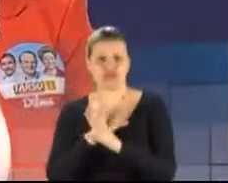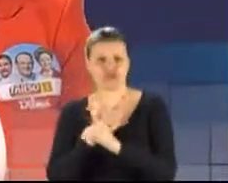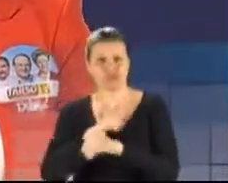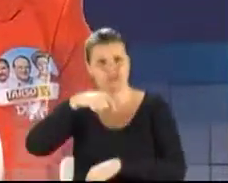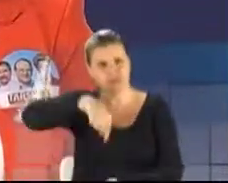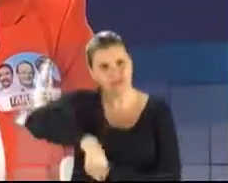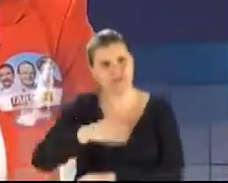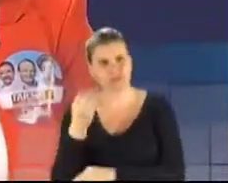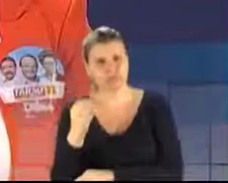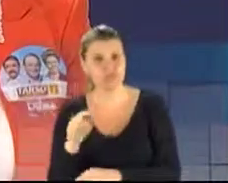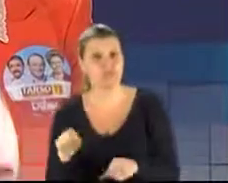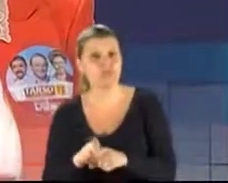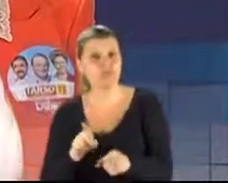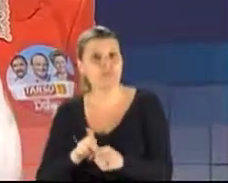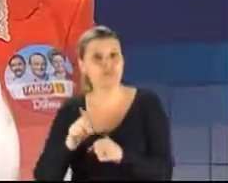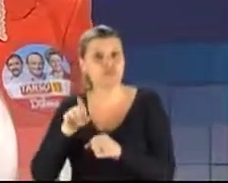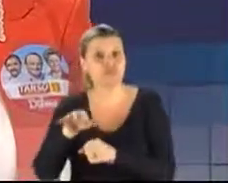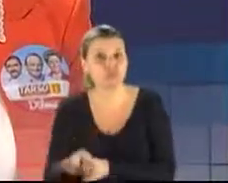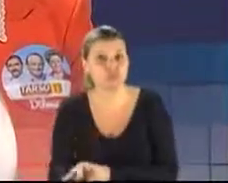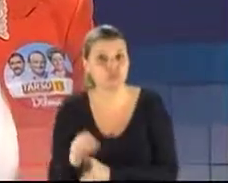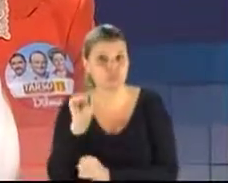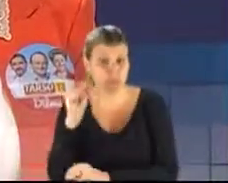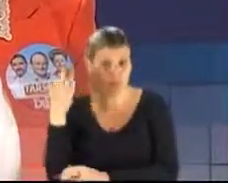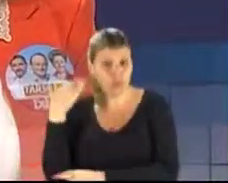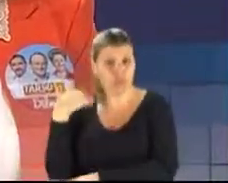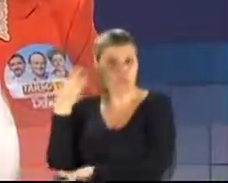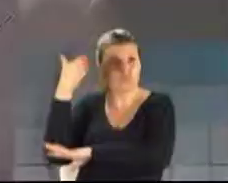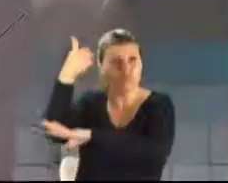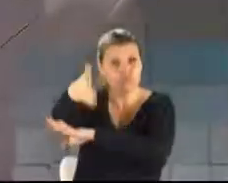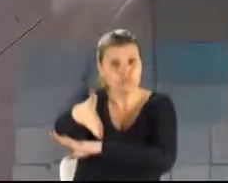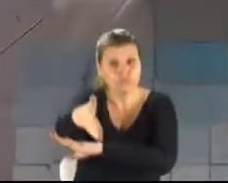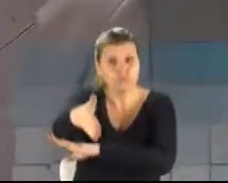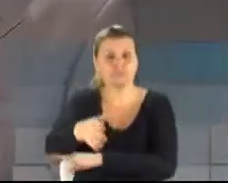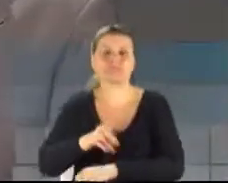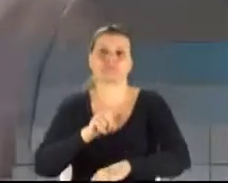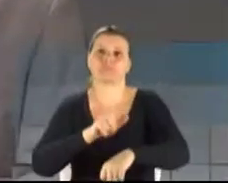Alegre, Passo Fundo, que estive recentemente lá. Tempo esgotado, candidata.